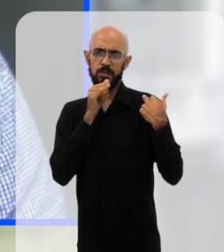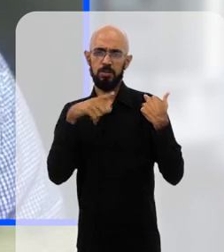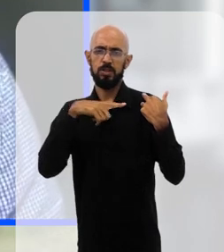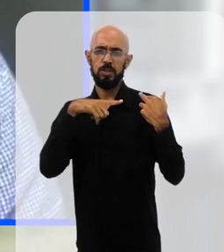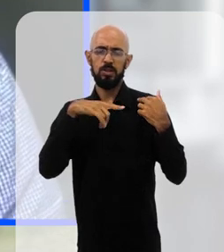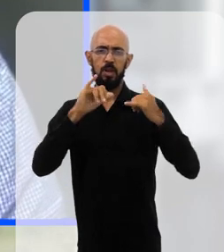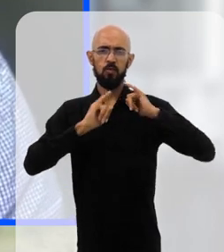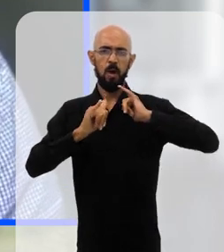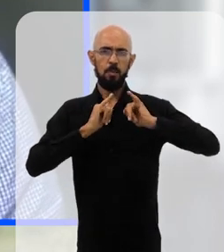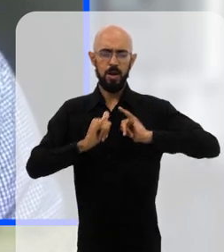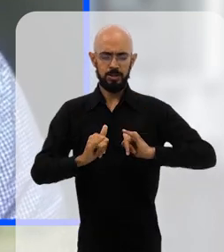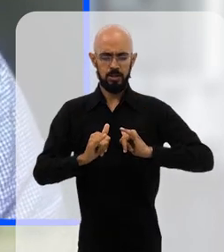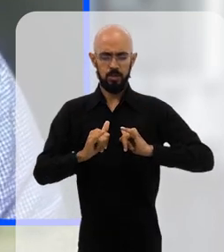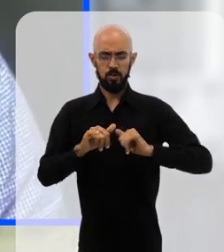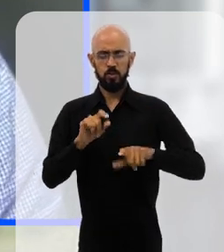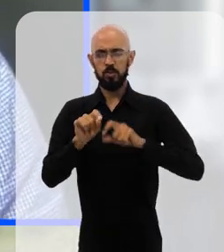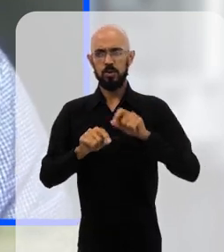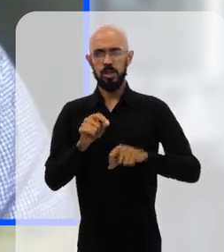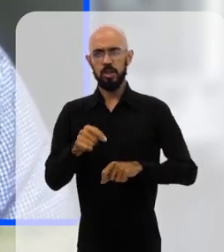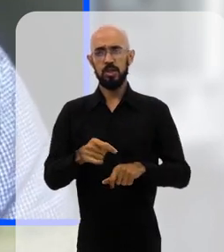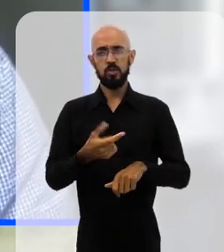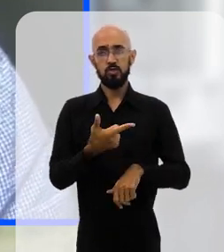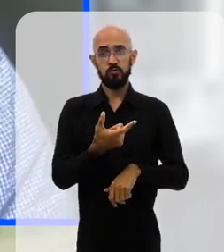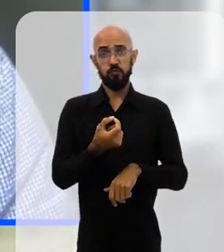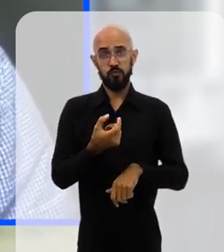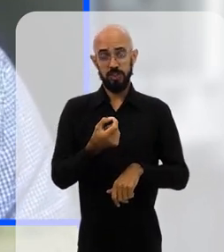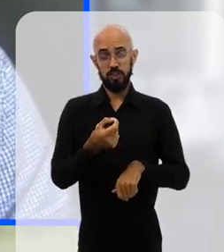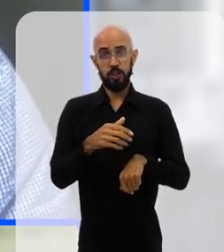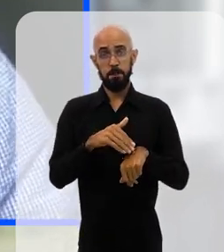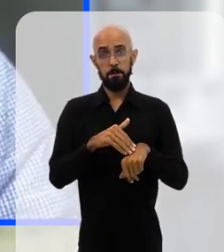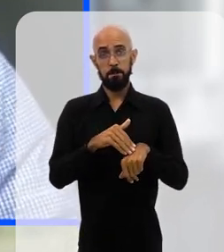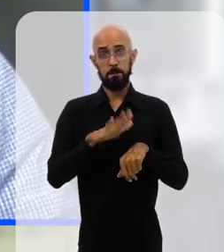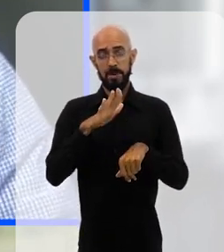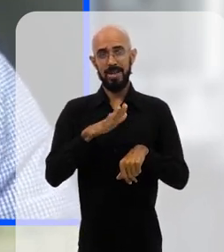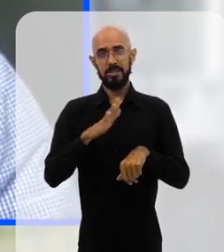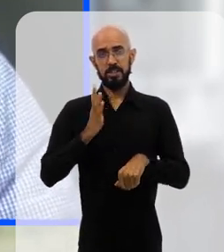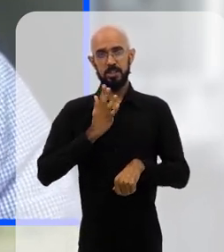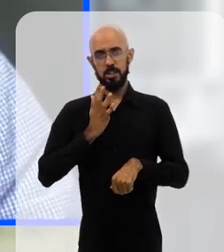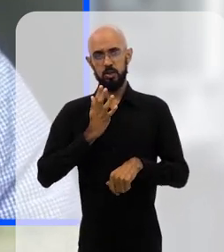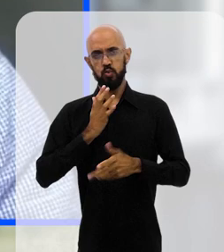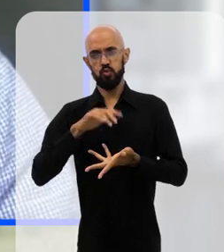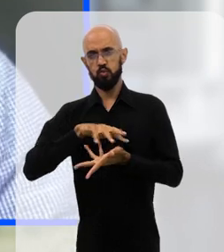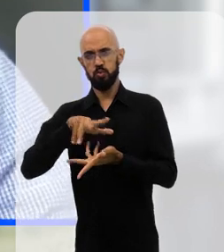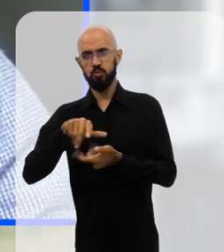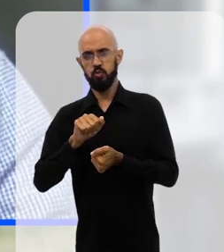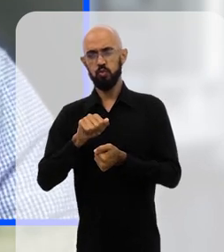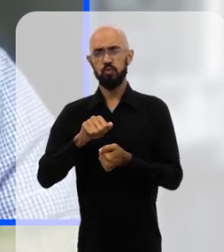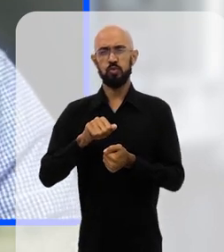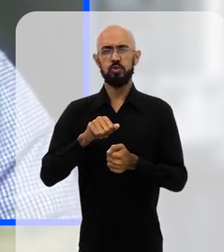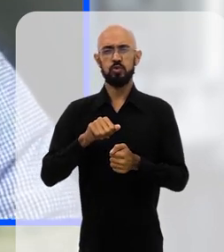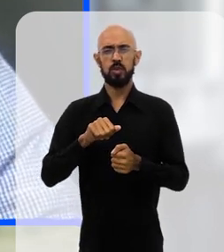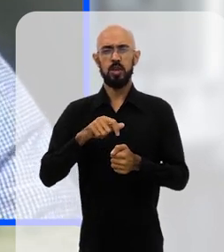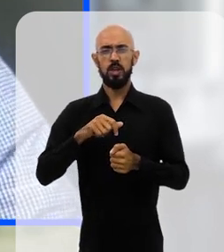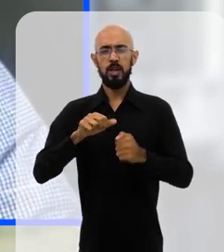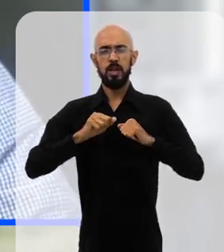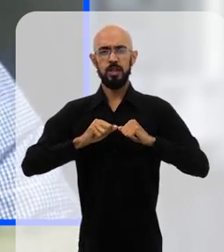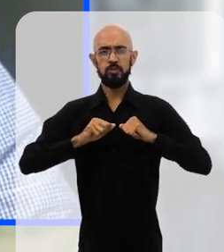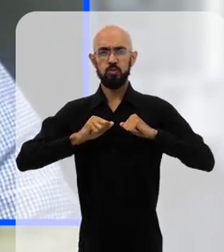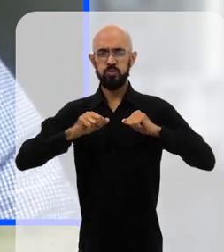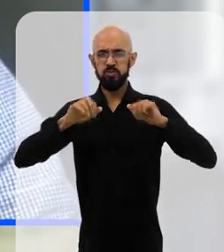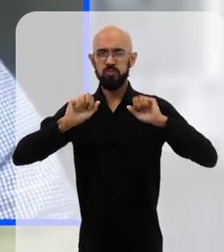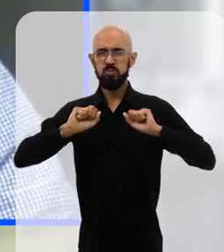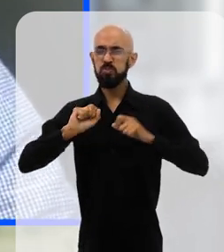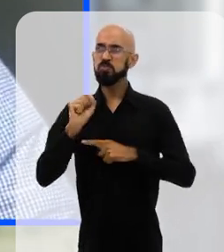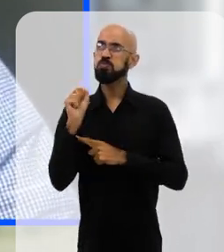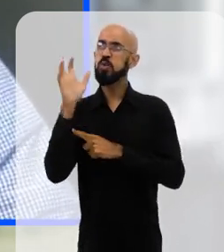exemplo, a gente traz um dado falando que os 20 maiores bilionários, os 20 bilionários mais ricos do mundo, eles